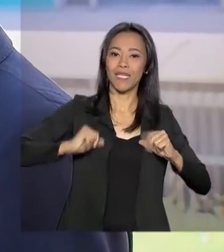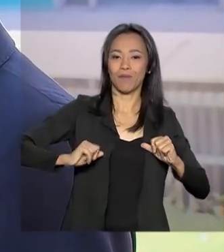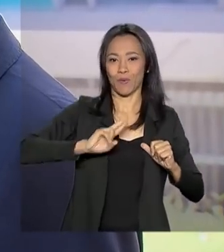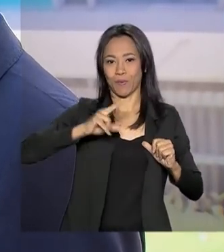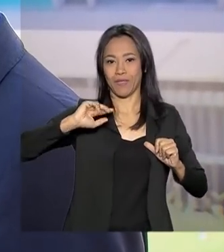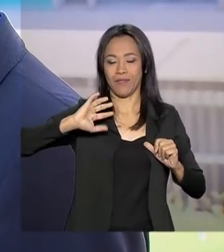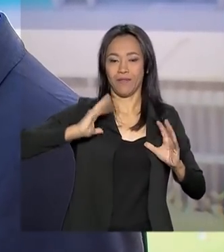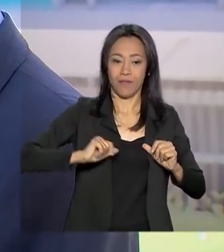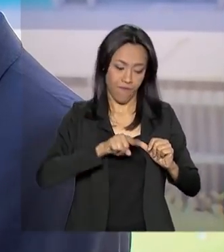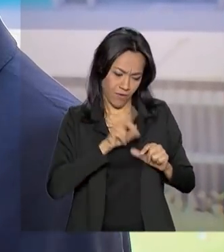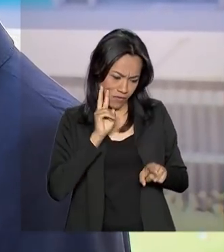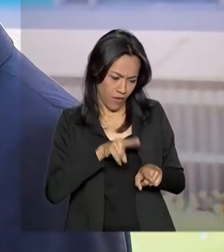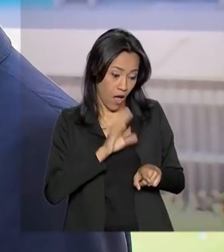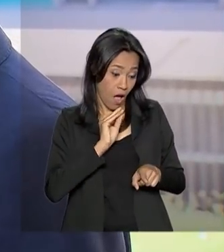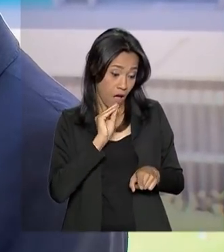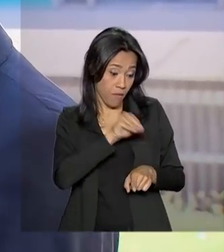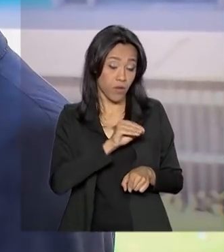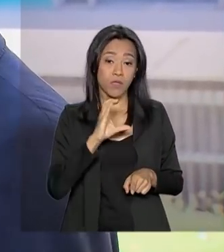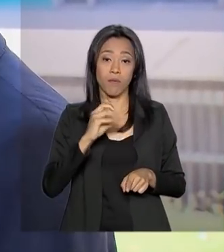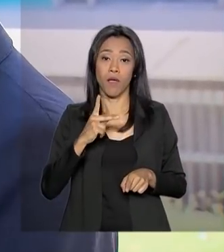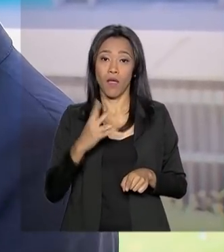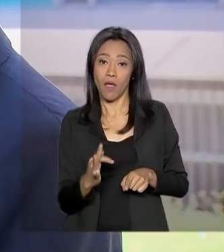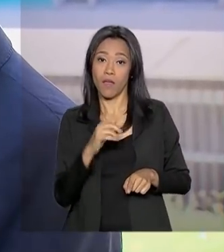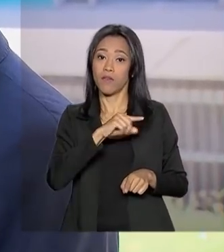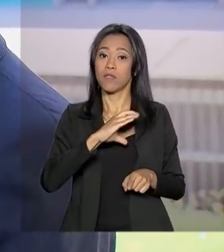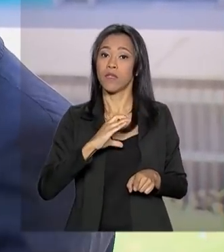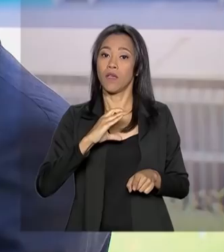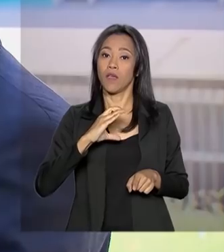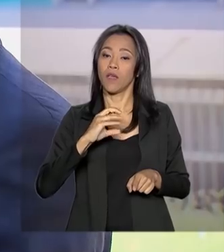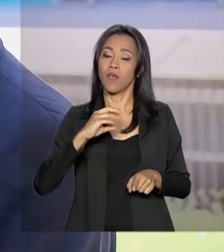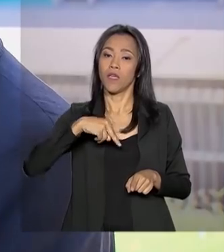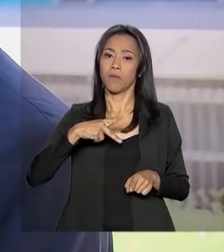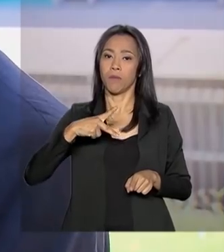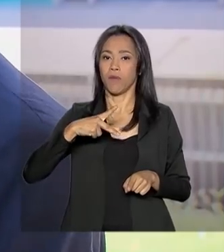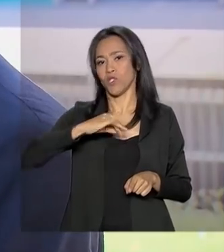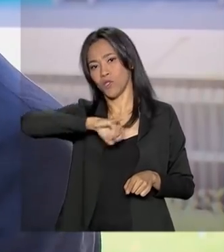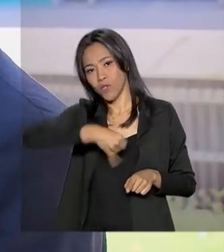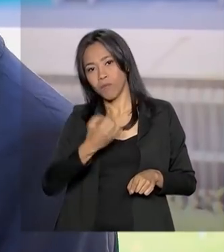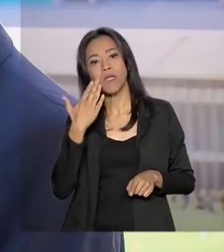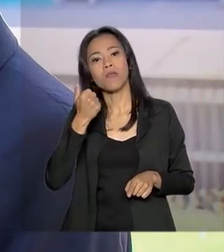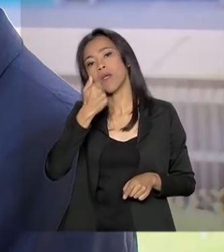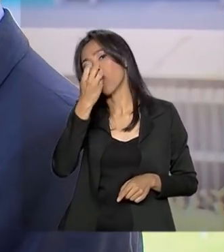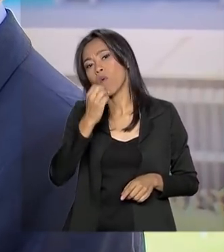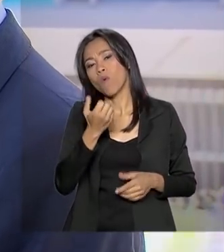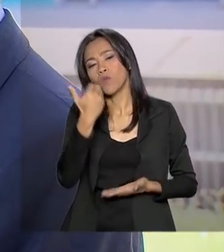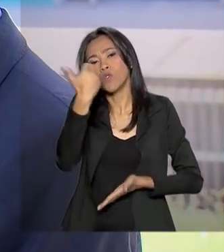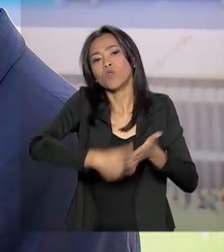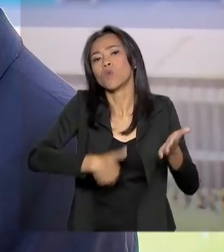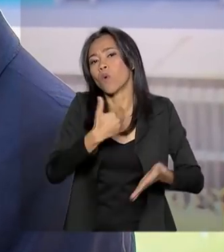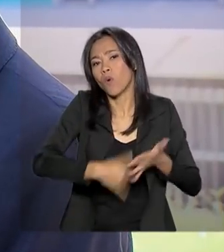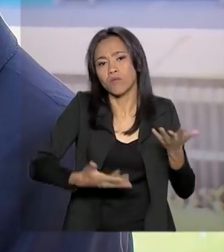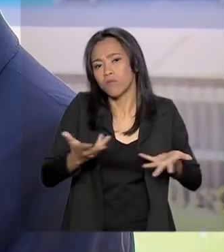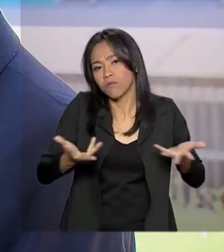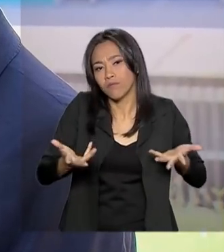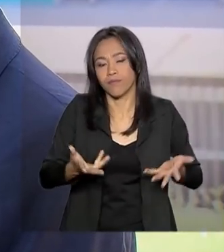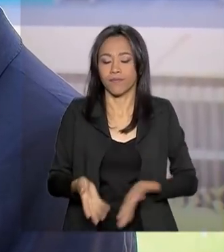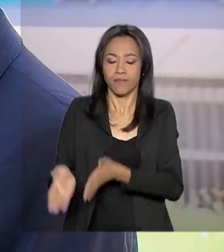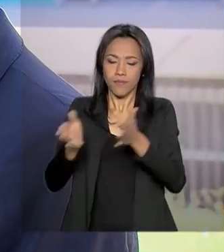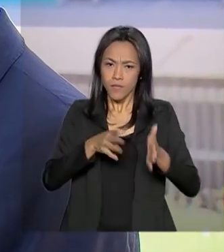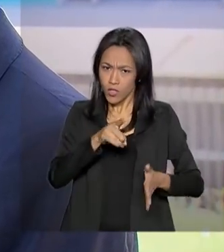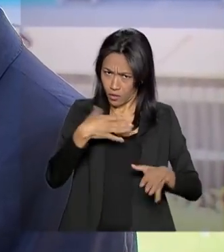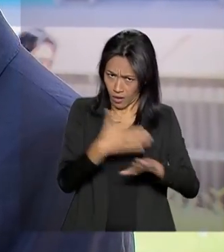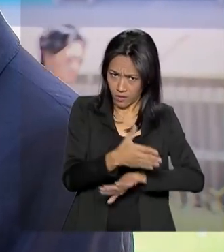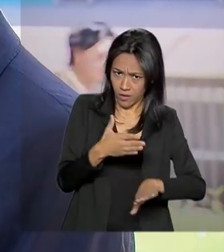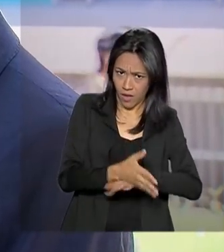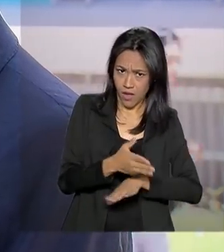o CPF ou o CNPJ que já vamos identificar e ver qual desconto que ela tem direito. E o cliente só tem acesso a